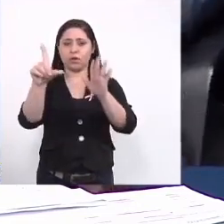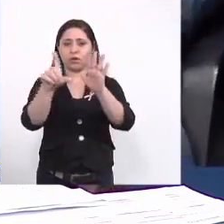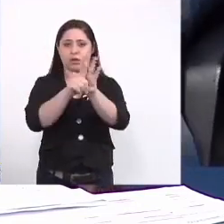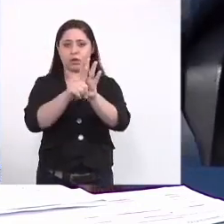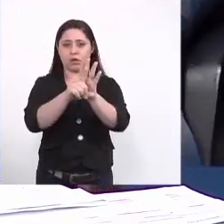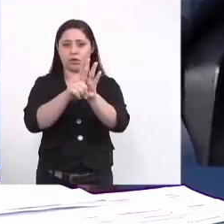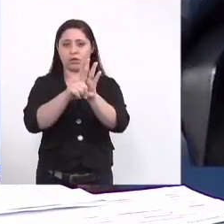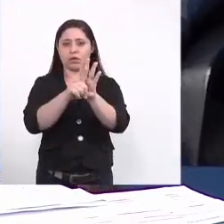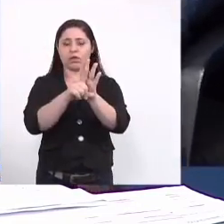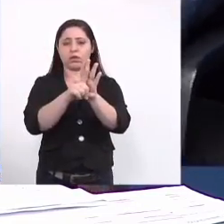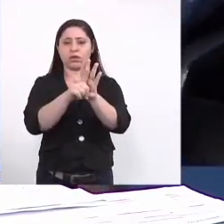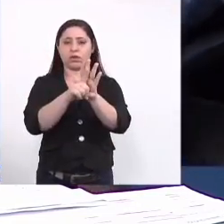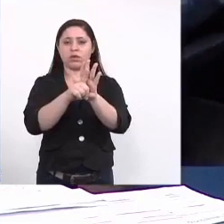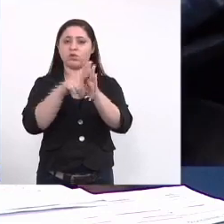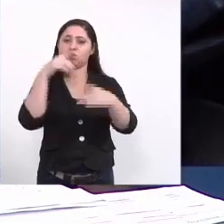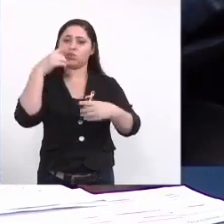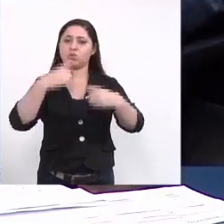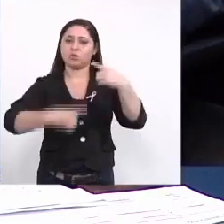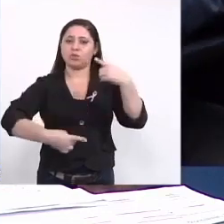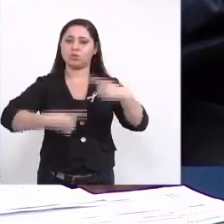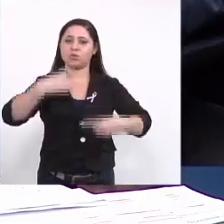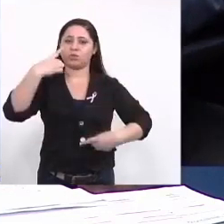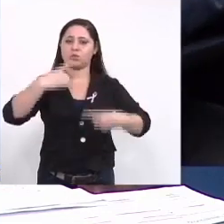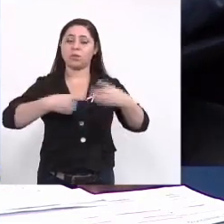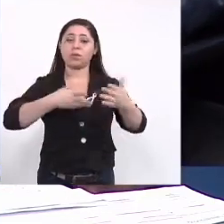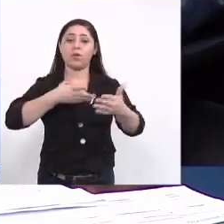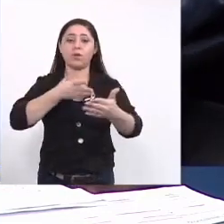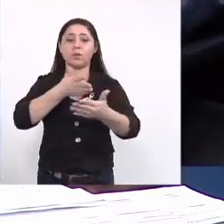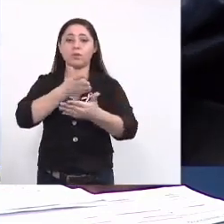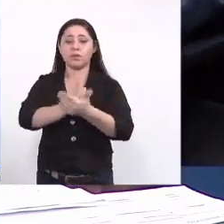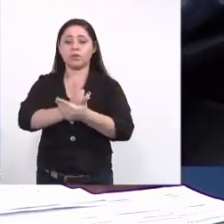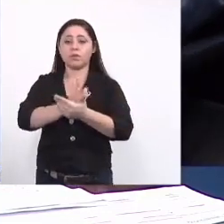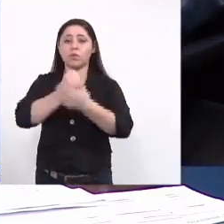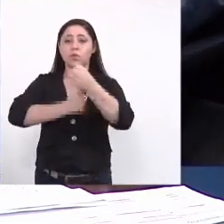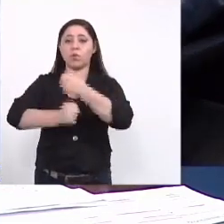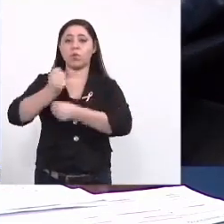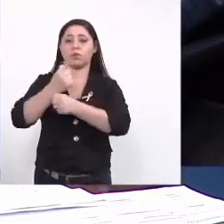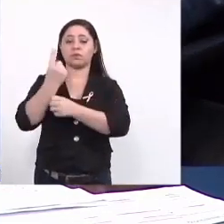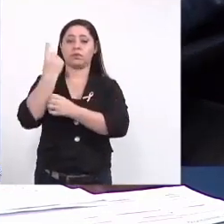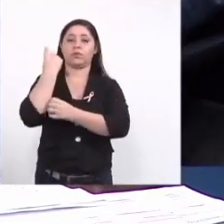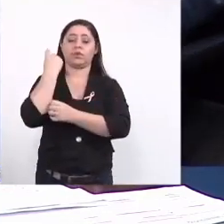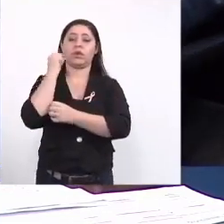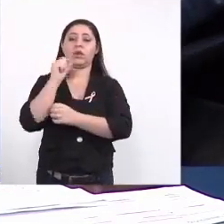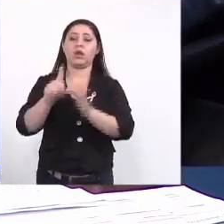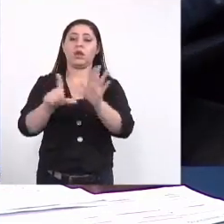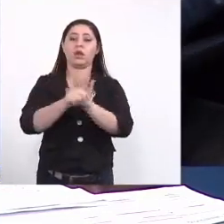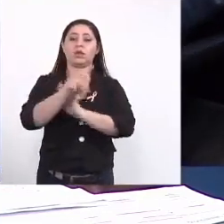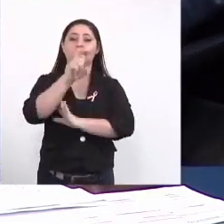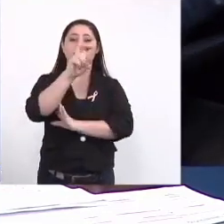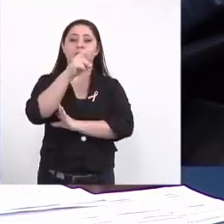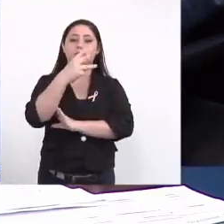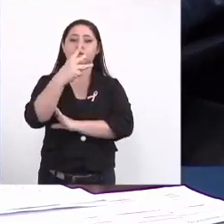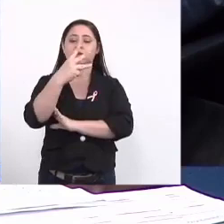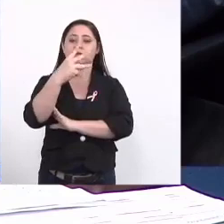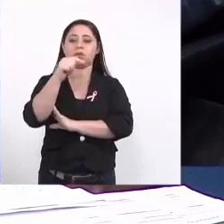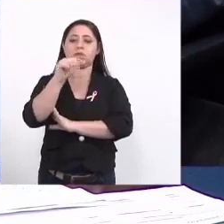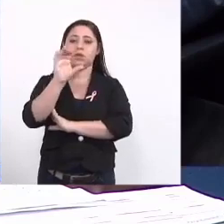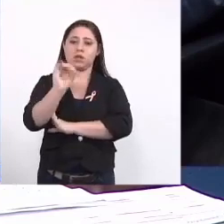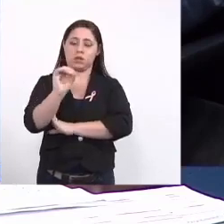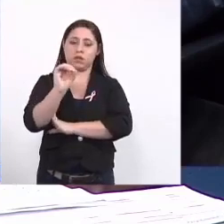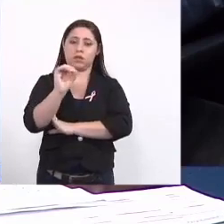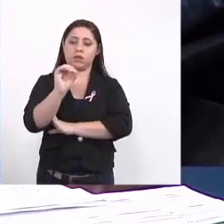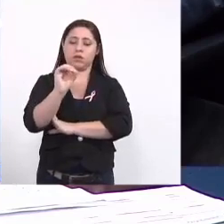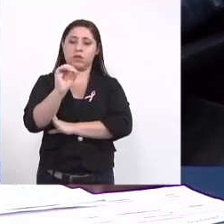que foi discutida e aprovada o ano passado que é a lei 5.370